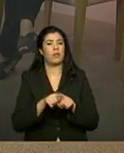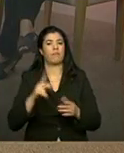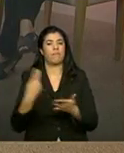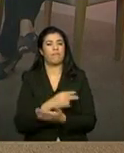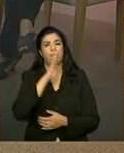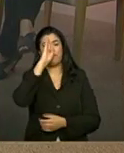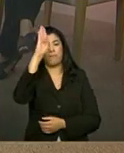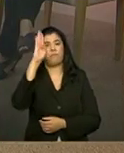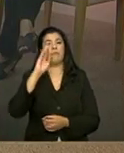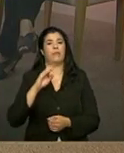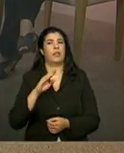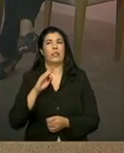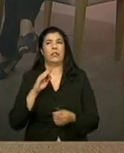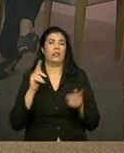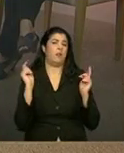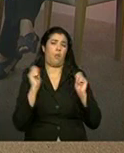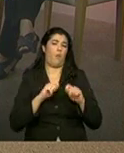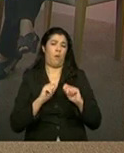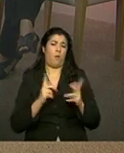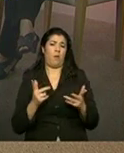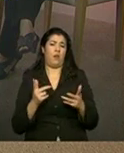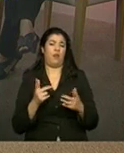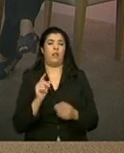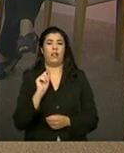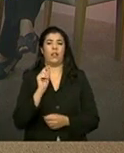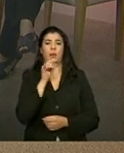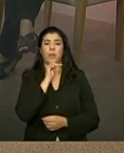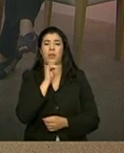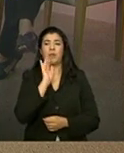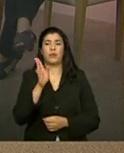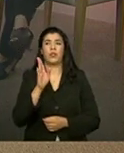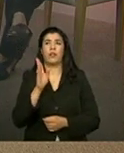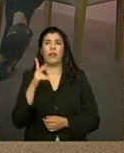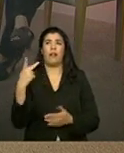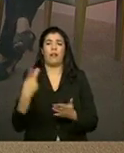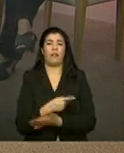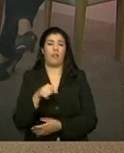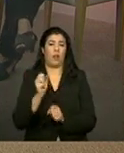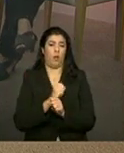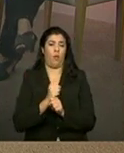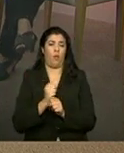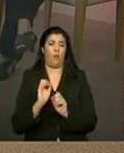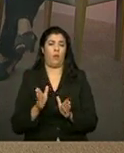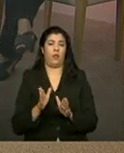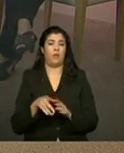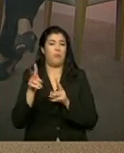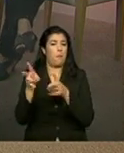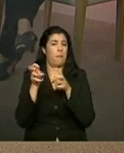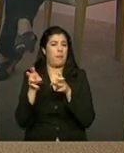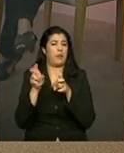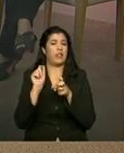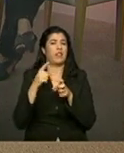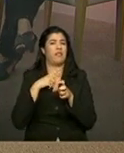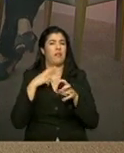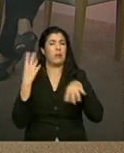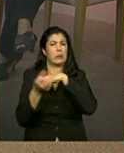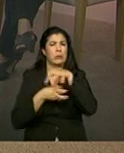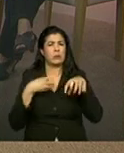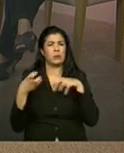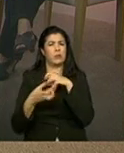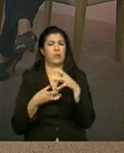Não é possível. Uma coisa que aconteceu muito esse ano, a gente percebeu, é uma certa confusão